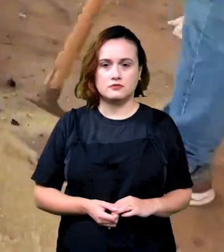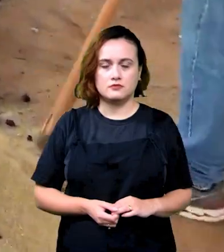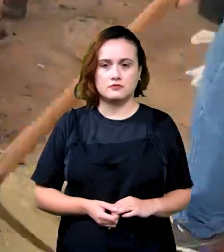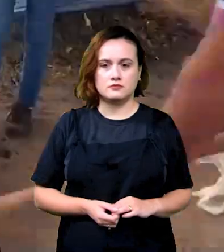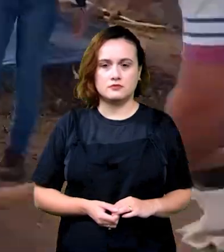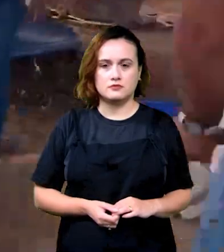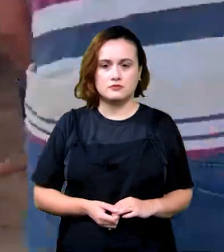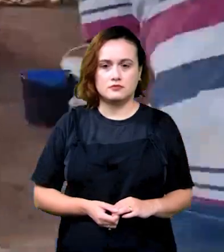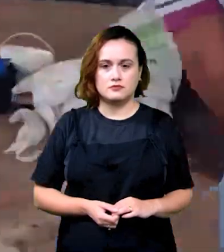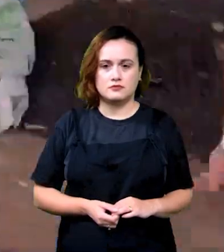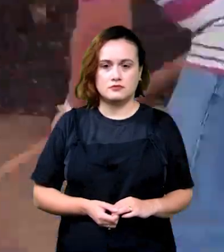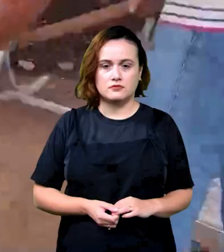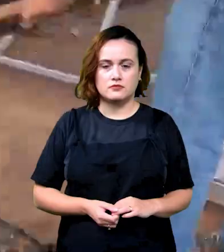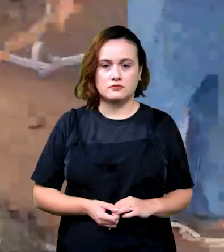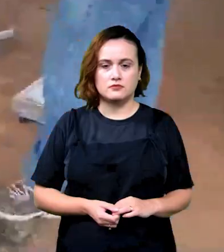Legenda por